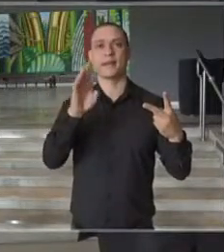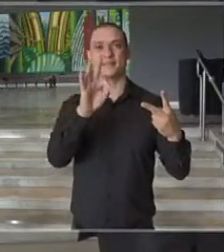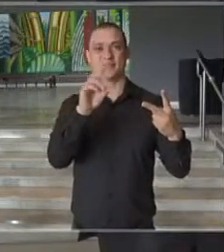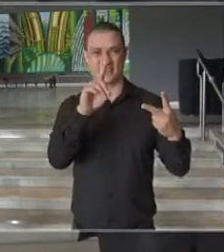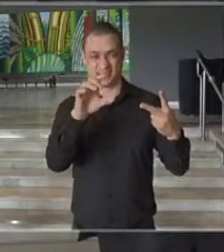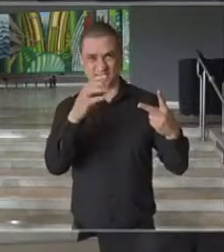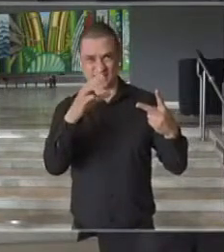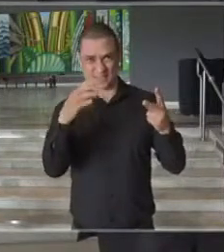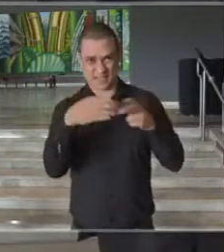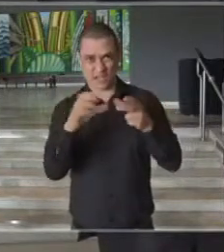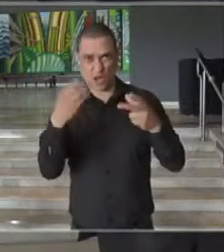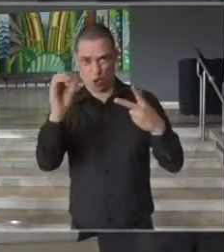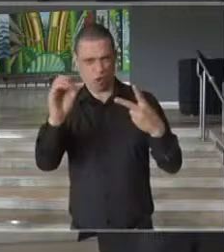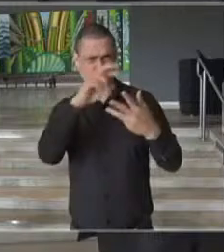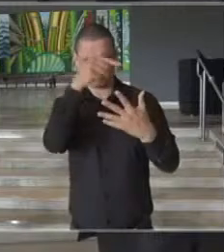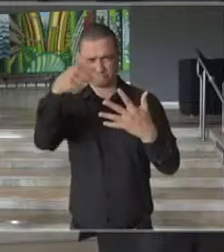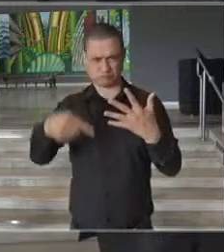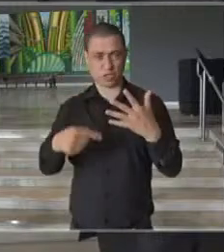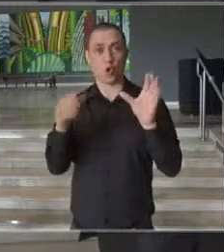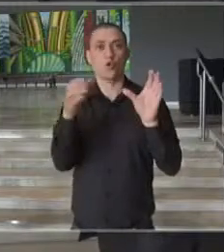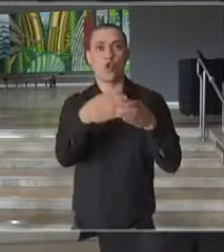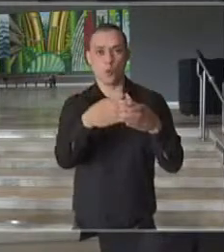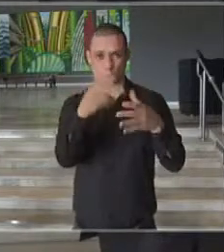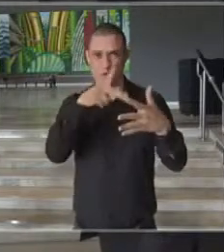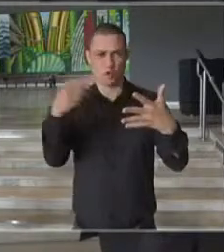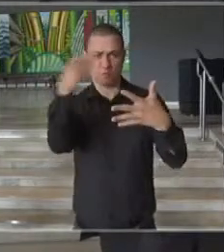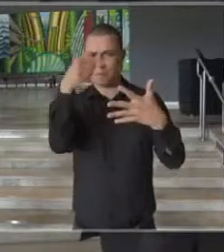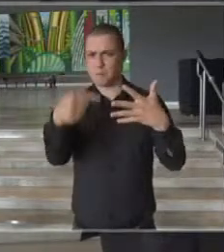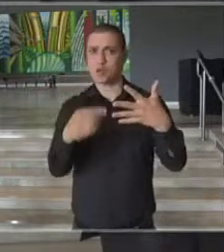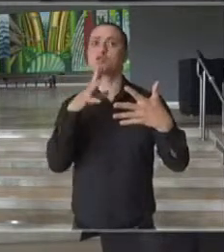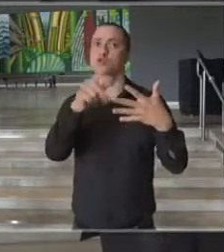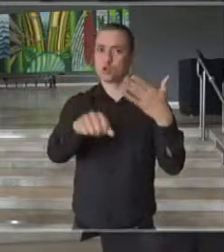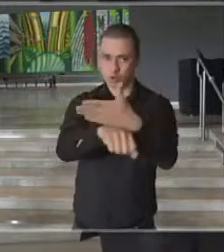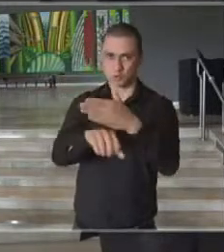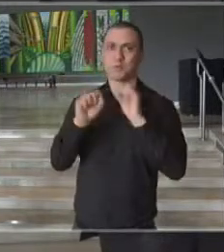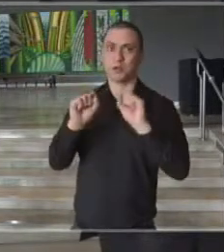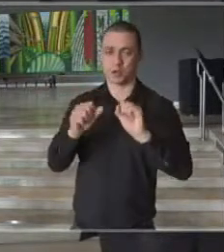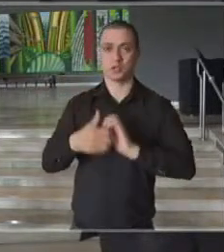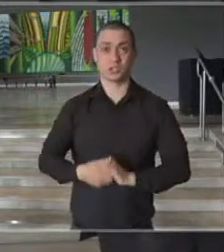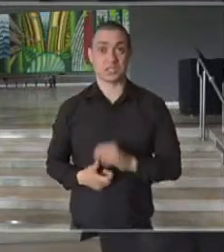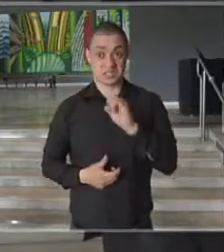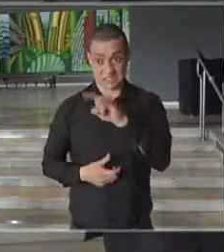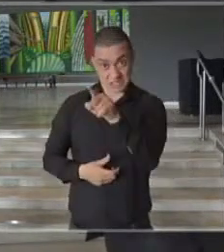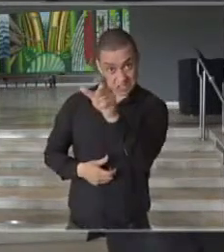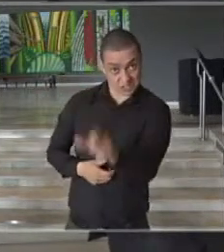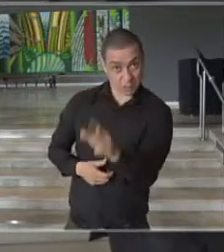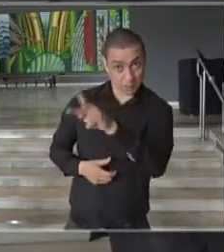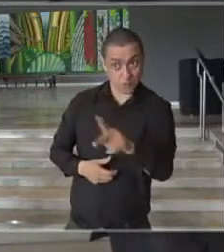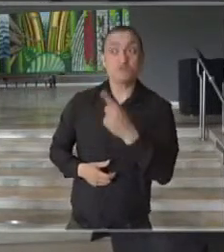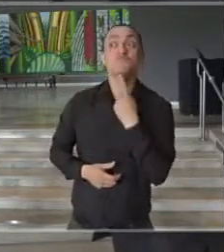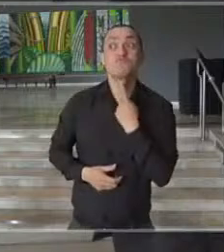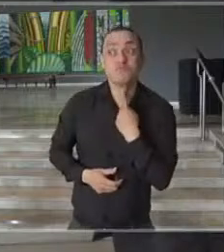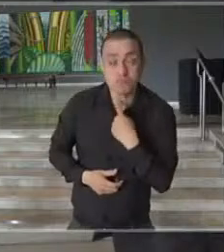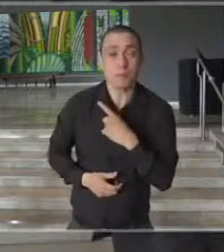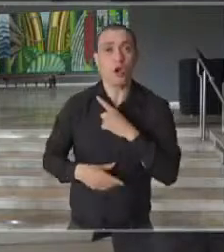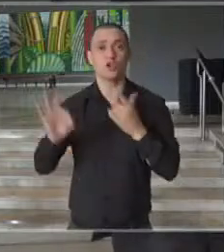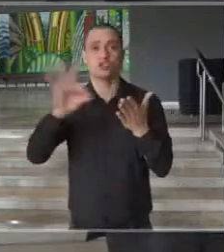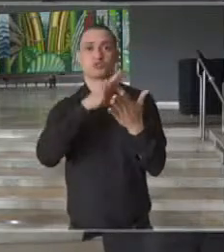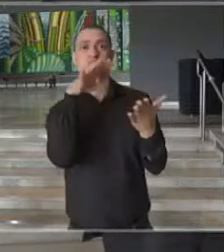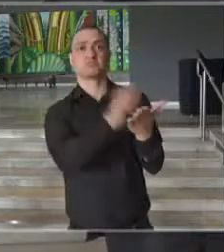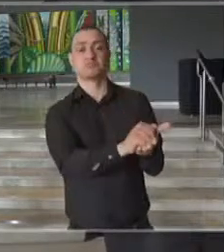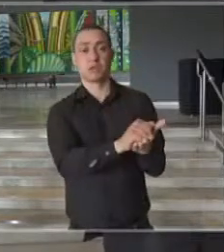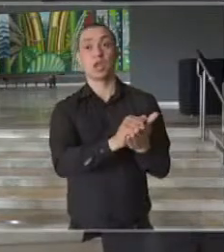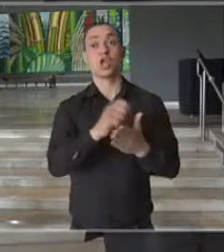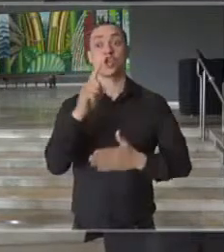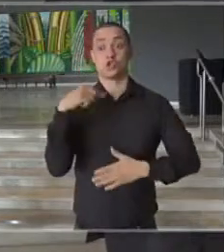outros professores, enfim. Todas as categorias poderão estar participando do programa se o professor assim desejar e nós vamos estar